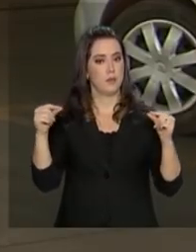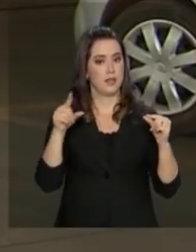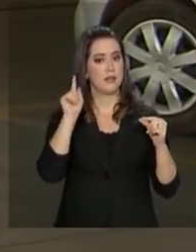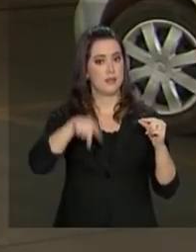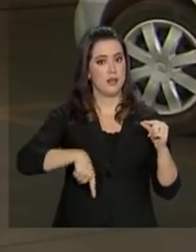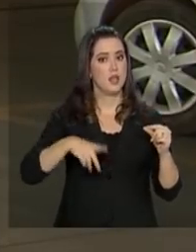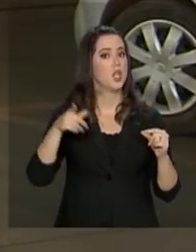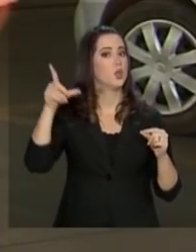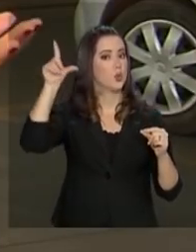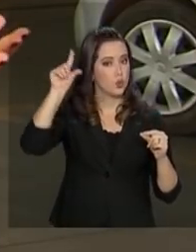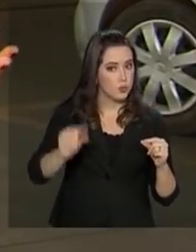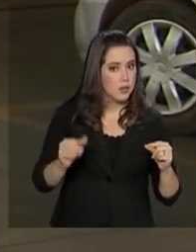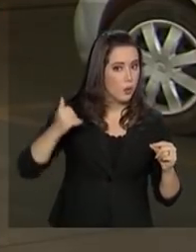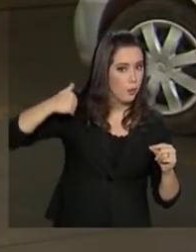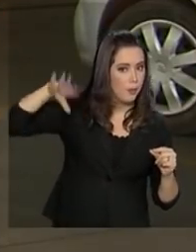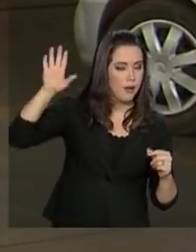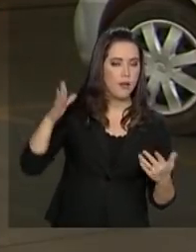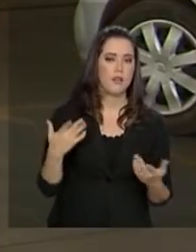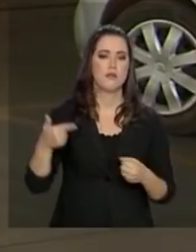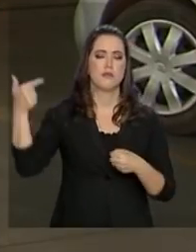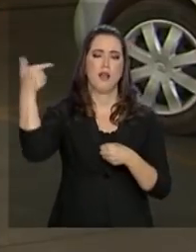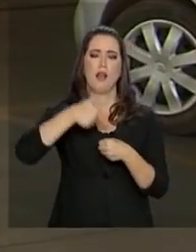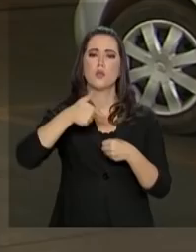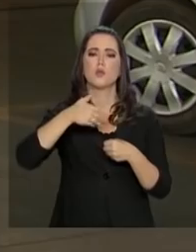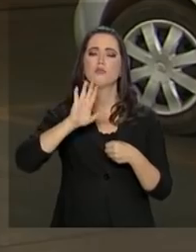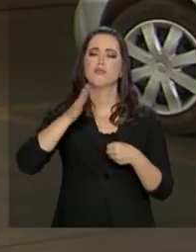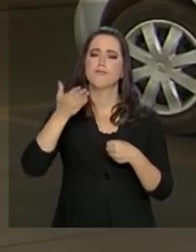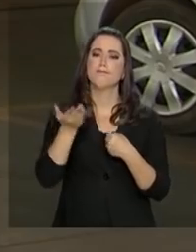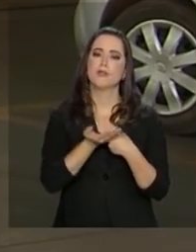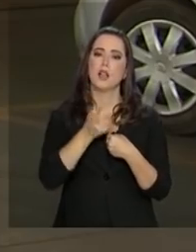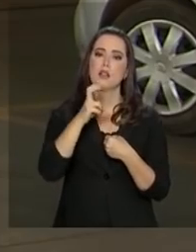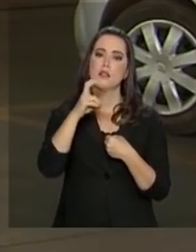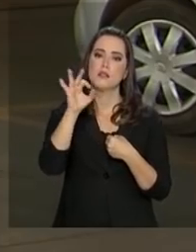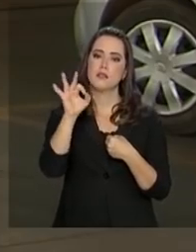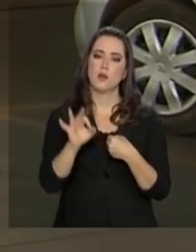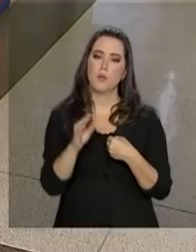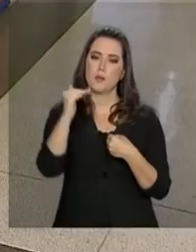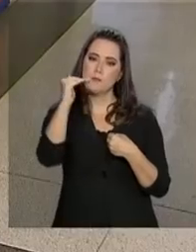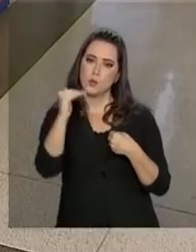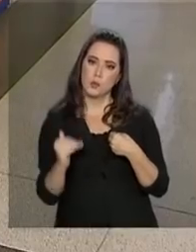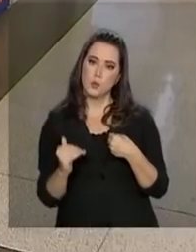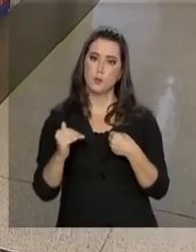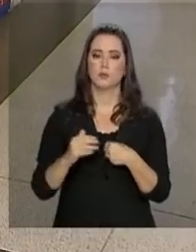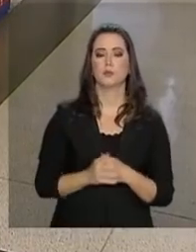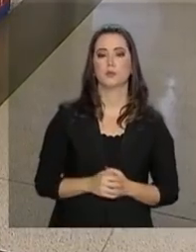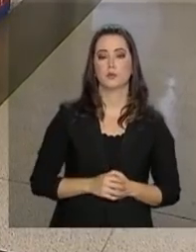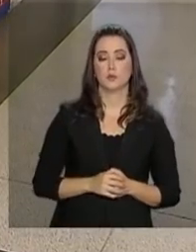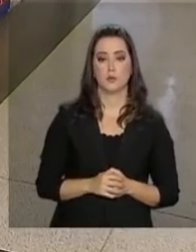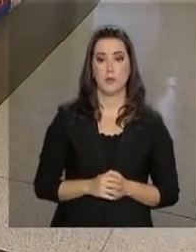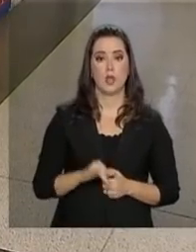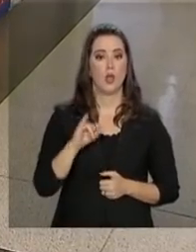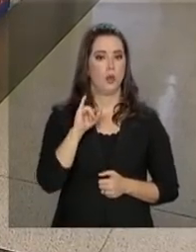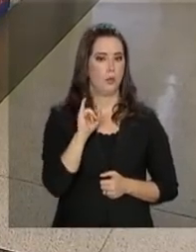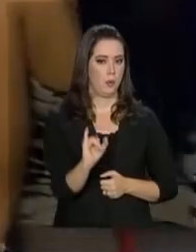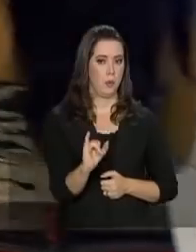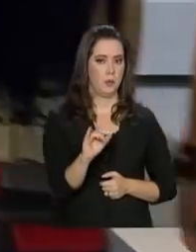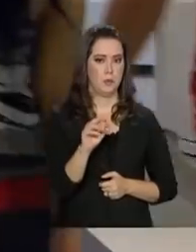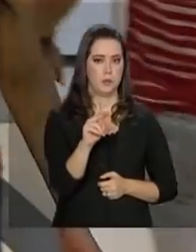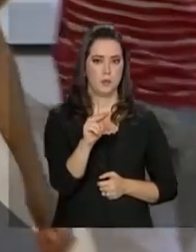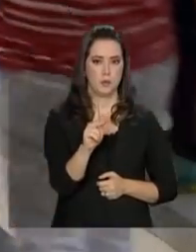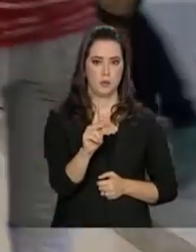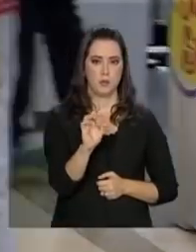preço caiu ainda mais. A gasolina ficou, em média, 5% mais barata. O Índice Nacional de Preços ao